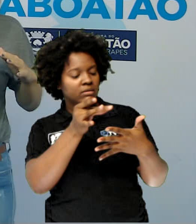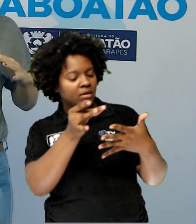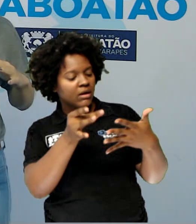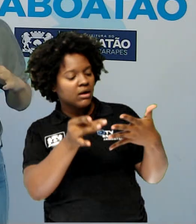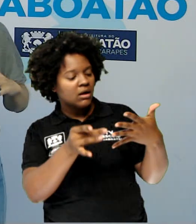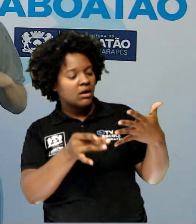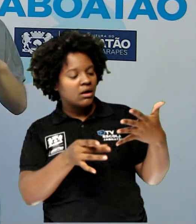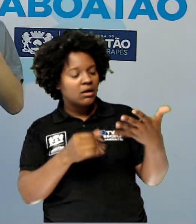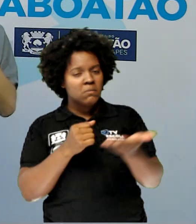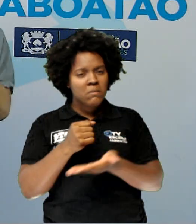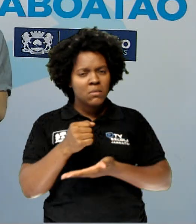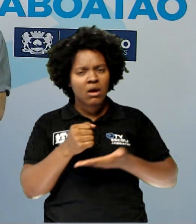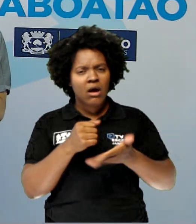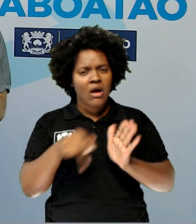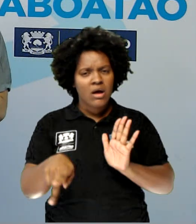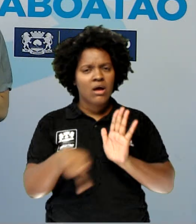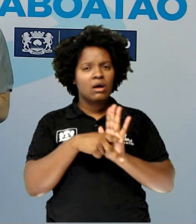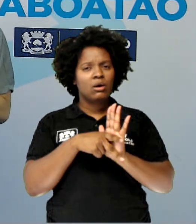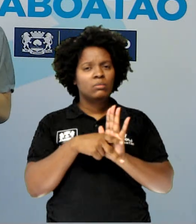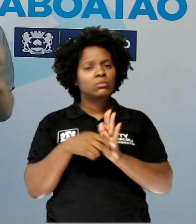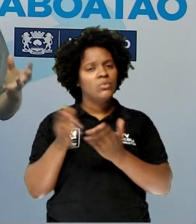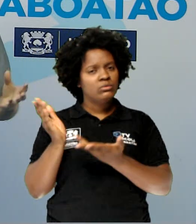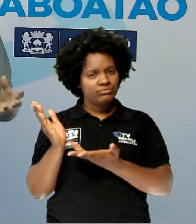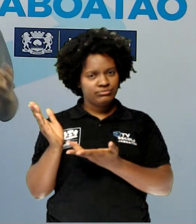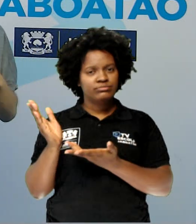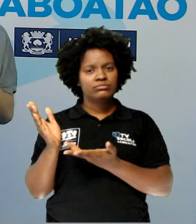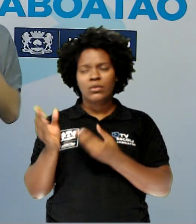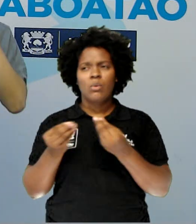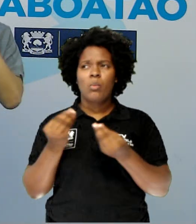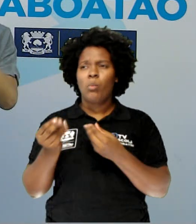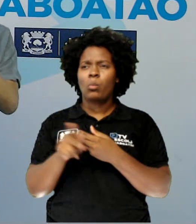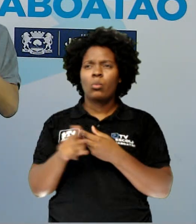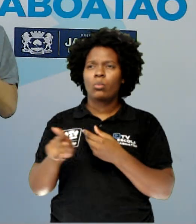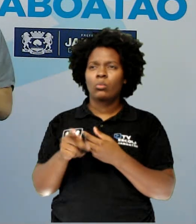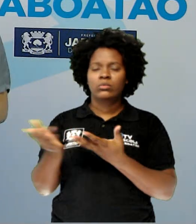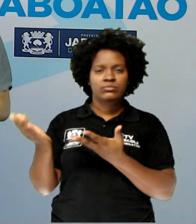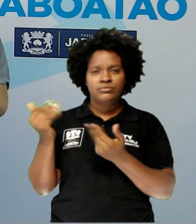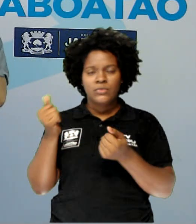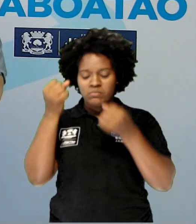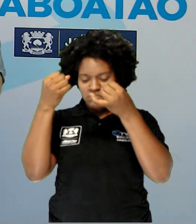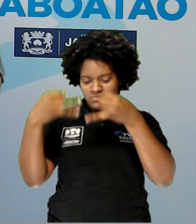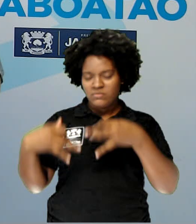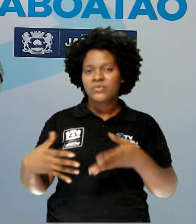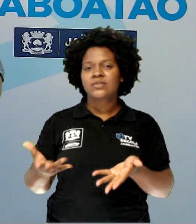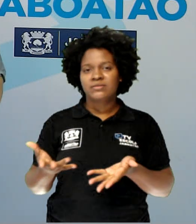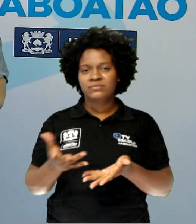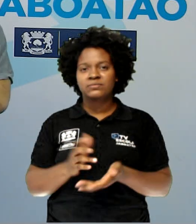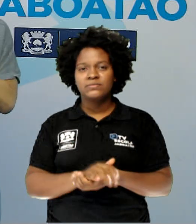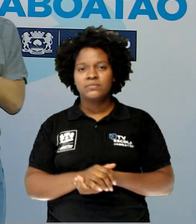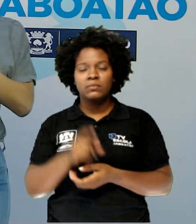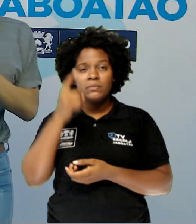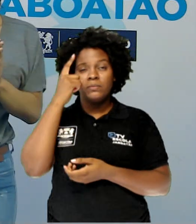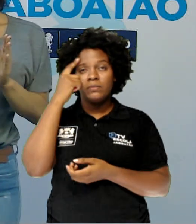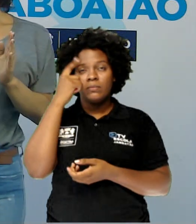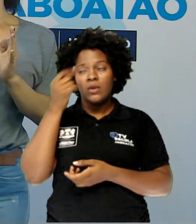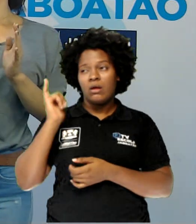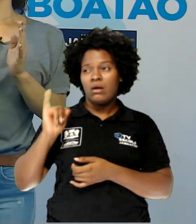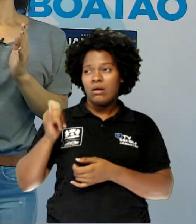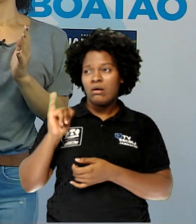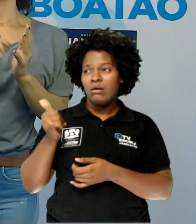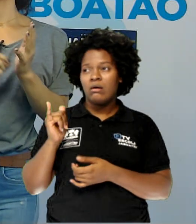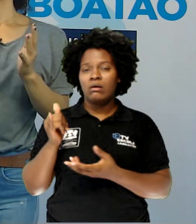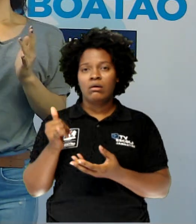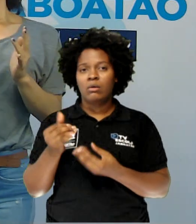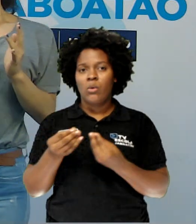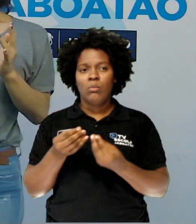que são basilares para qualquer narrativa. Como assim, Lóio? Vamos lá, eu explico. Pensem em narrativas como